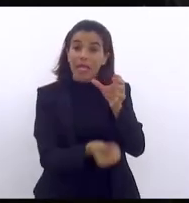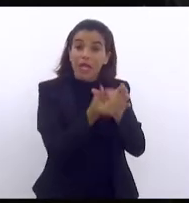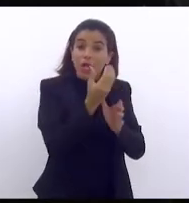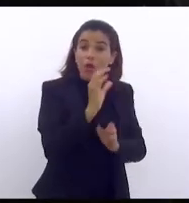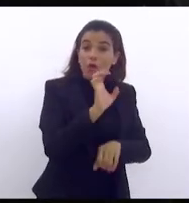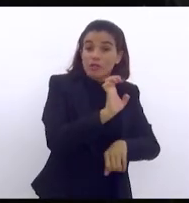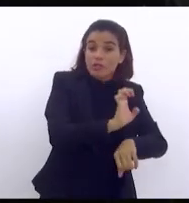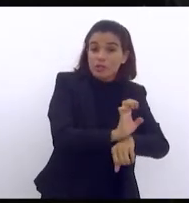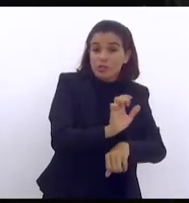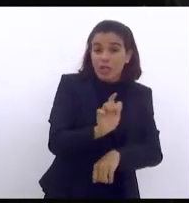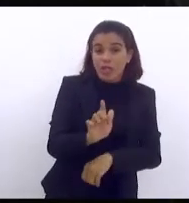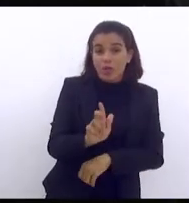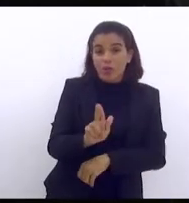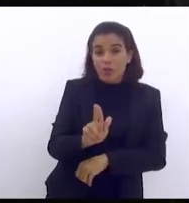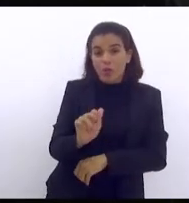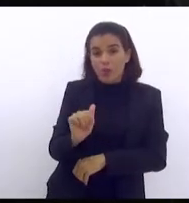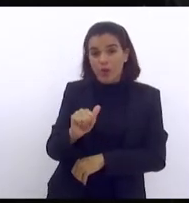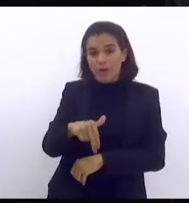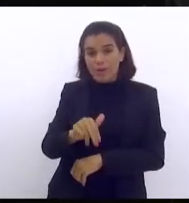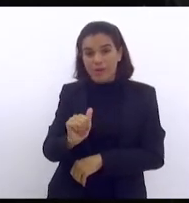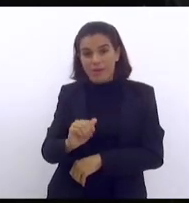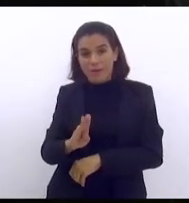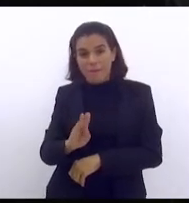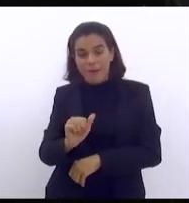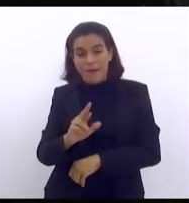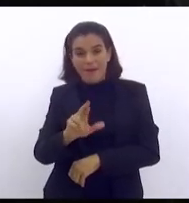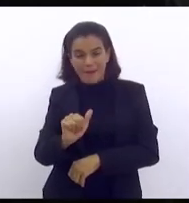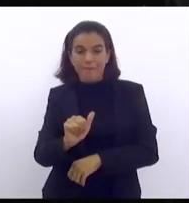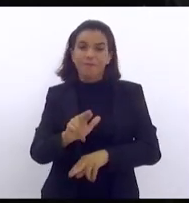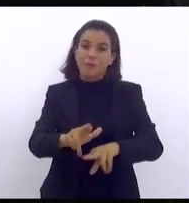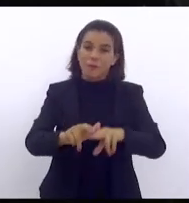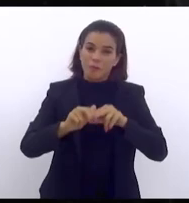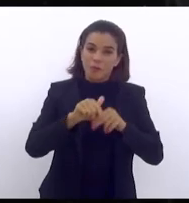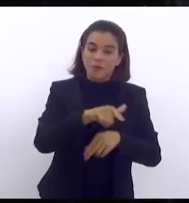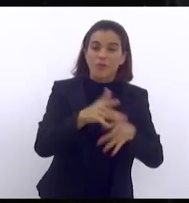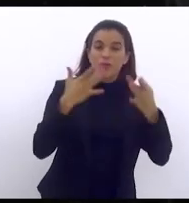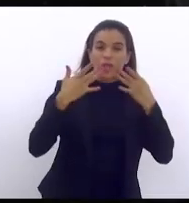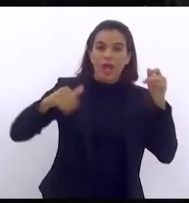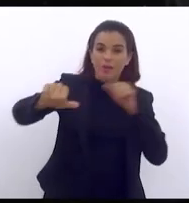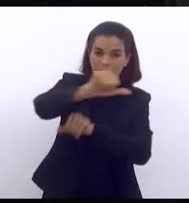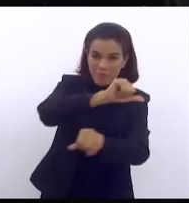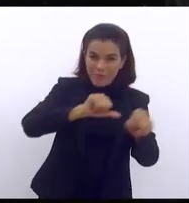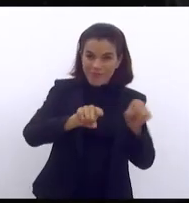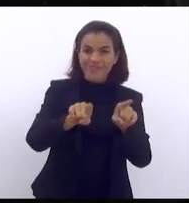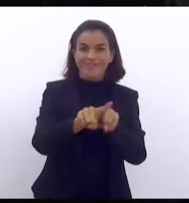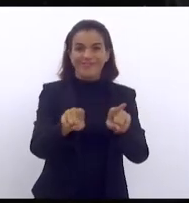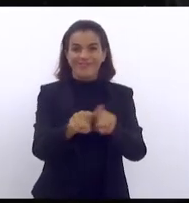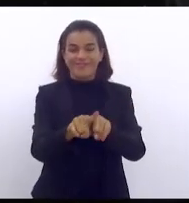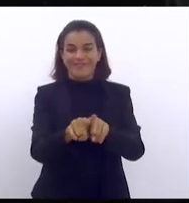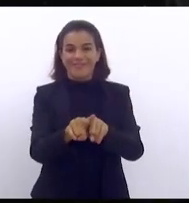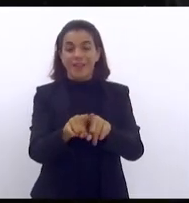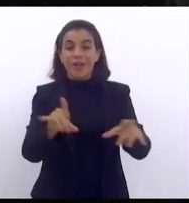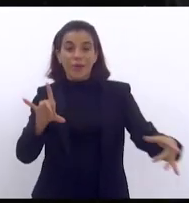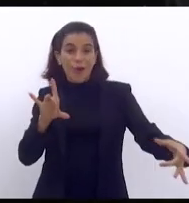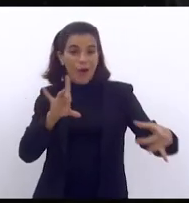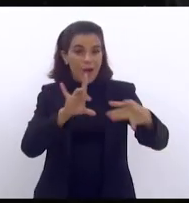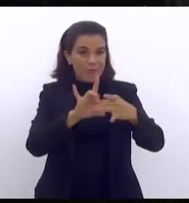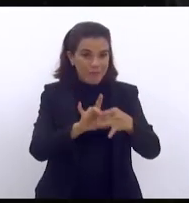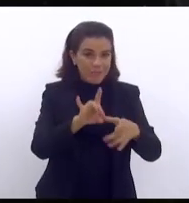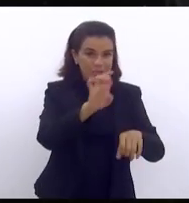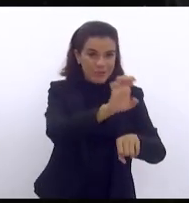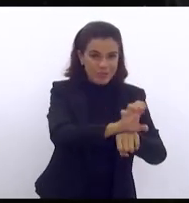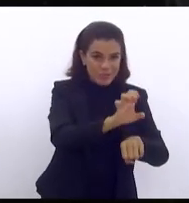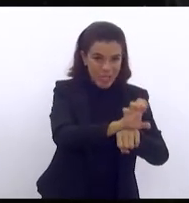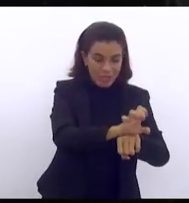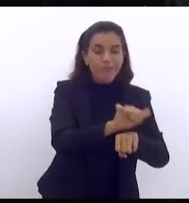Guanabara então o teatro municipal passou para o estado da Guanabara com a fusão decidiu o governador